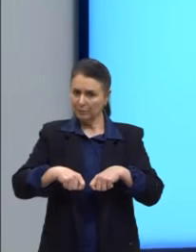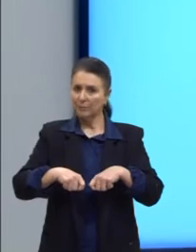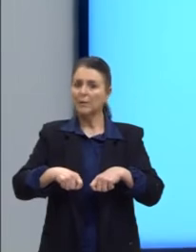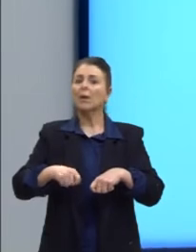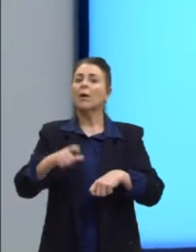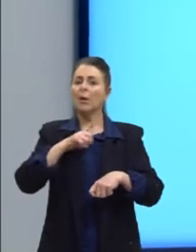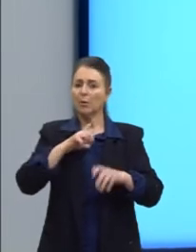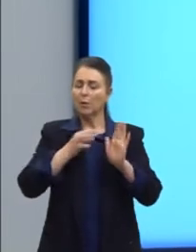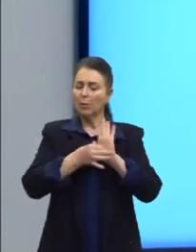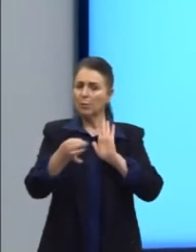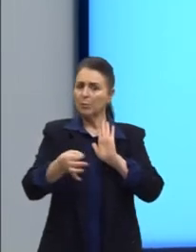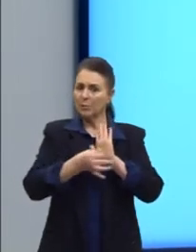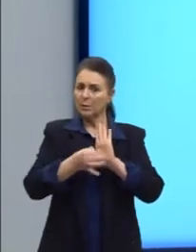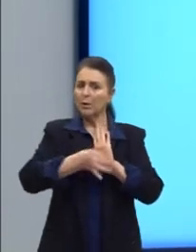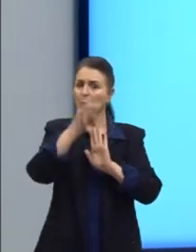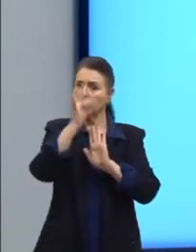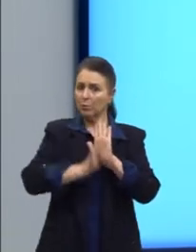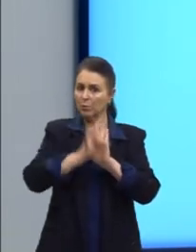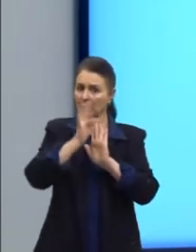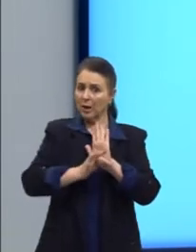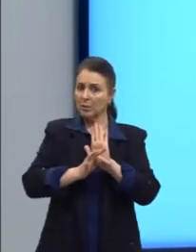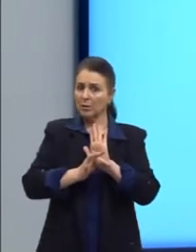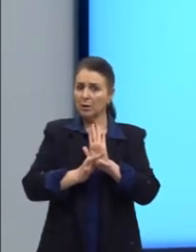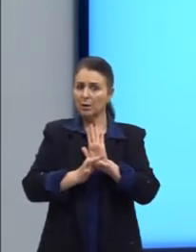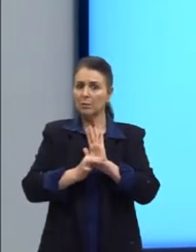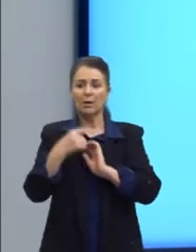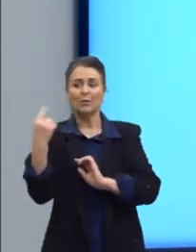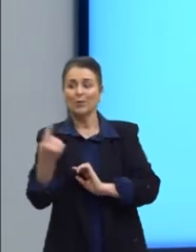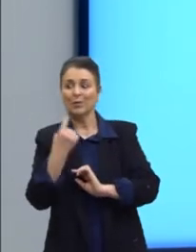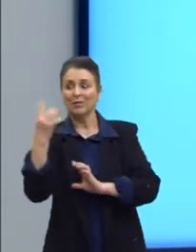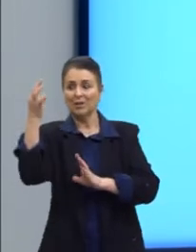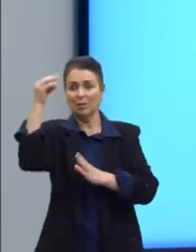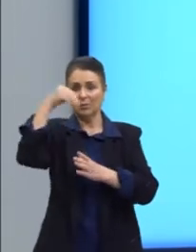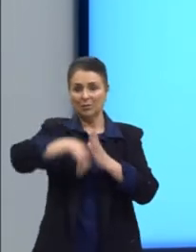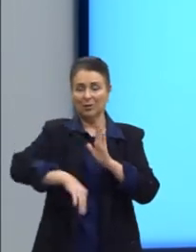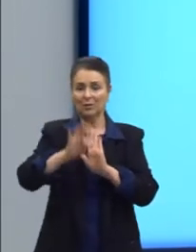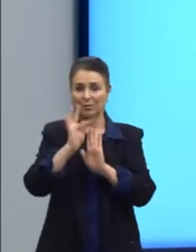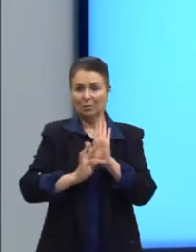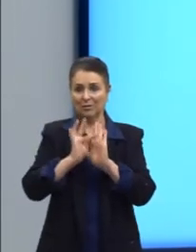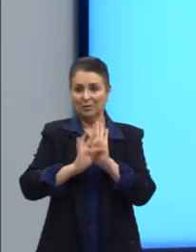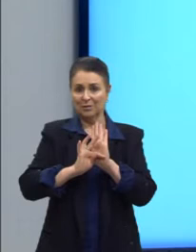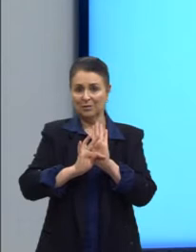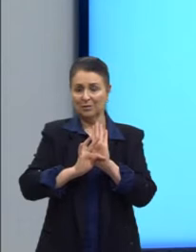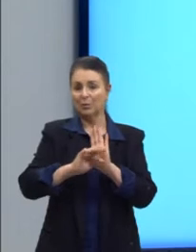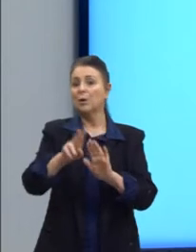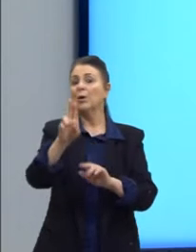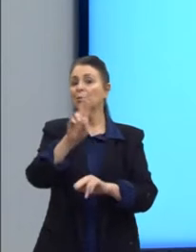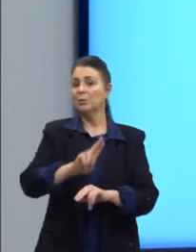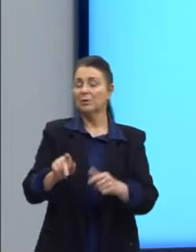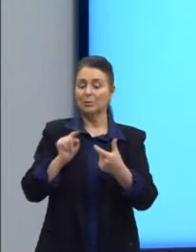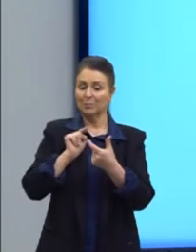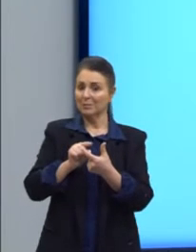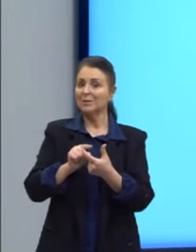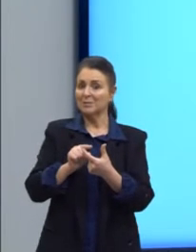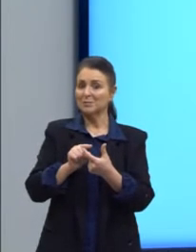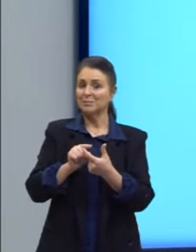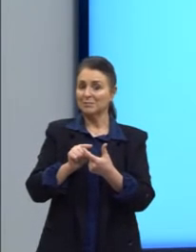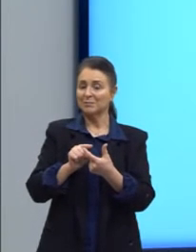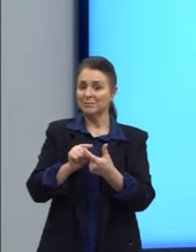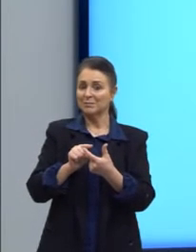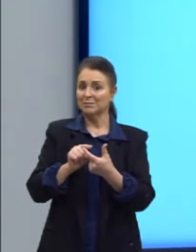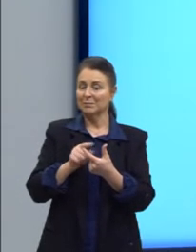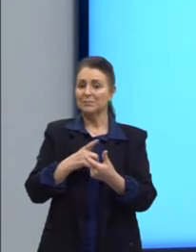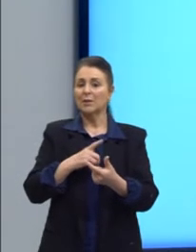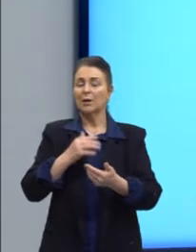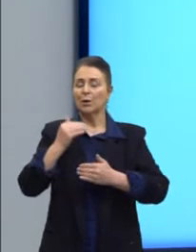opinião no texto sem me colocar no texto. E é através das palavras que a gente faz isso. No nosso